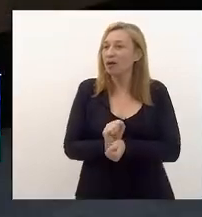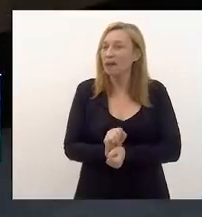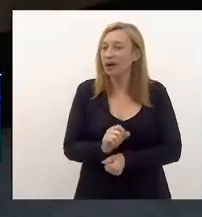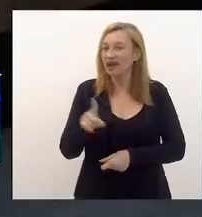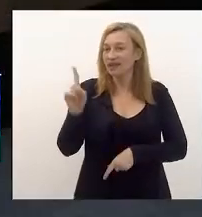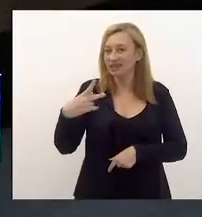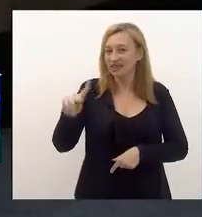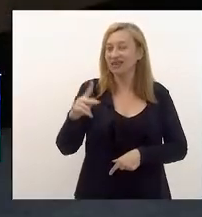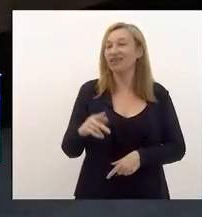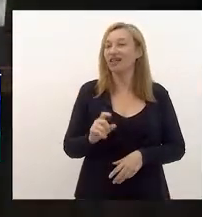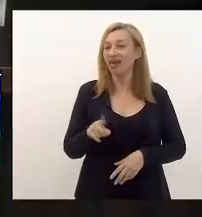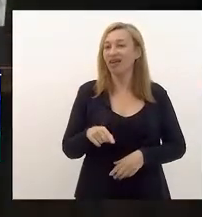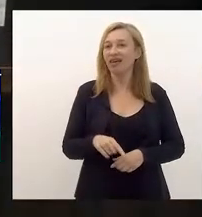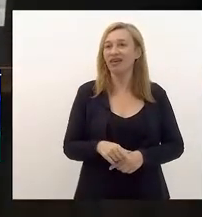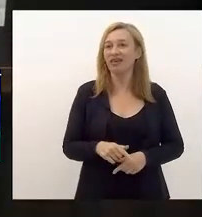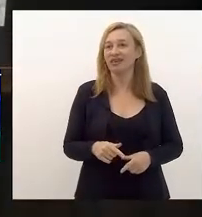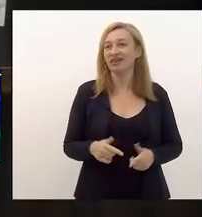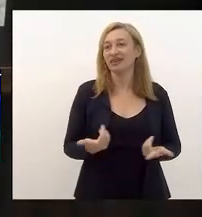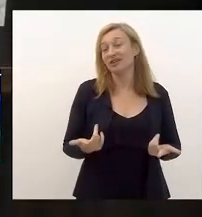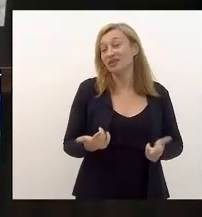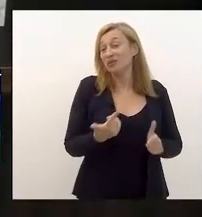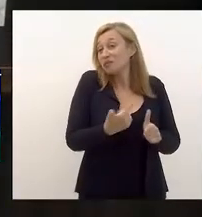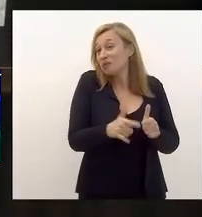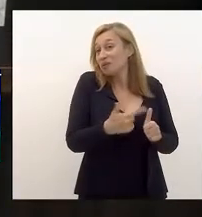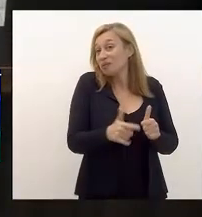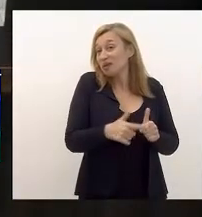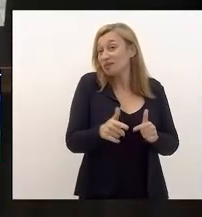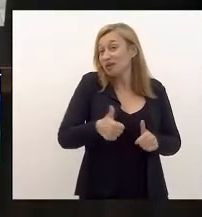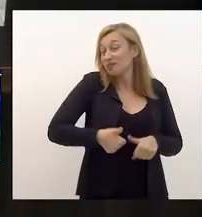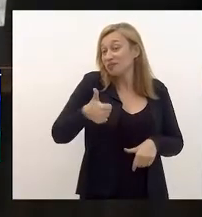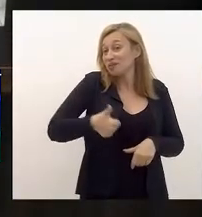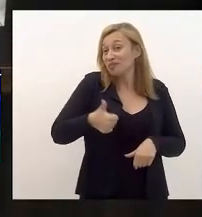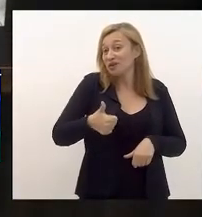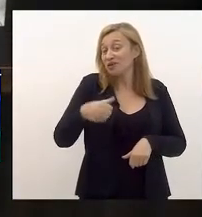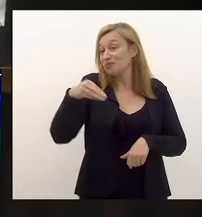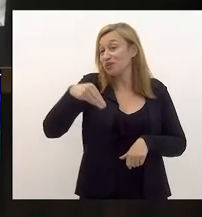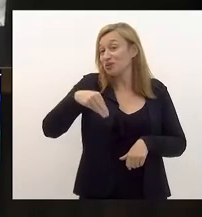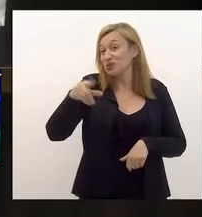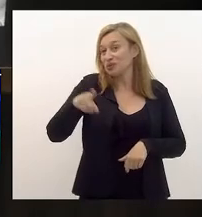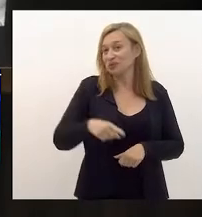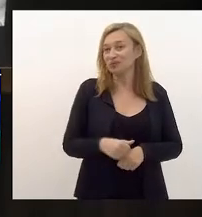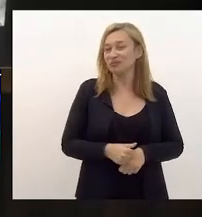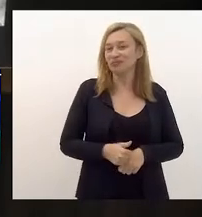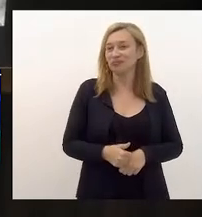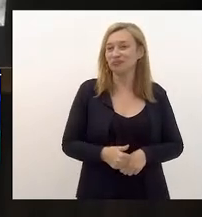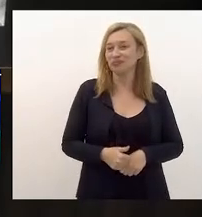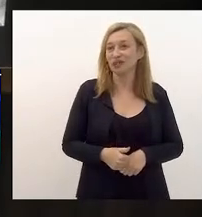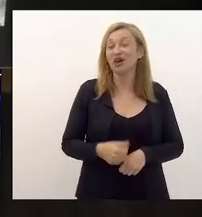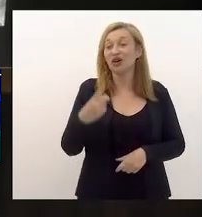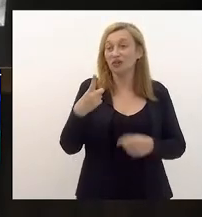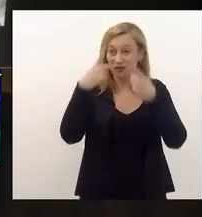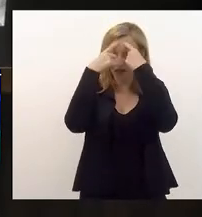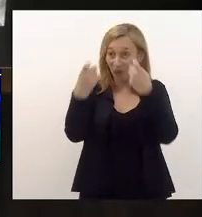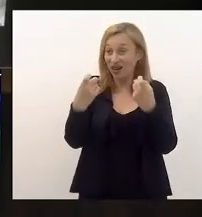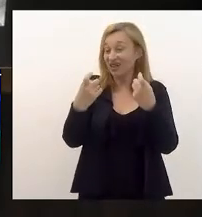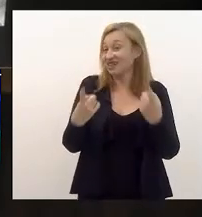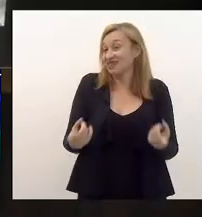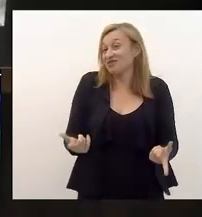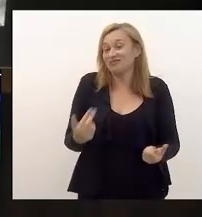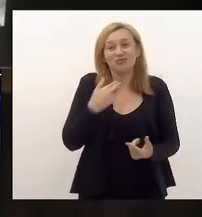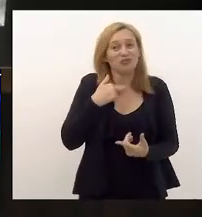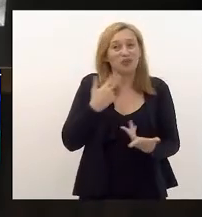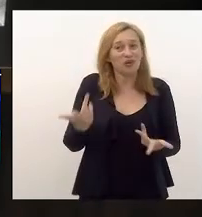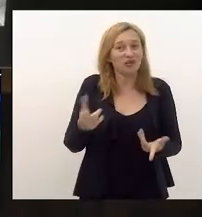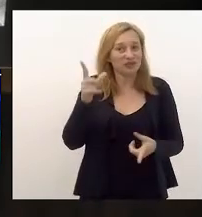É, tem que ser... O problema é que a violência começou logo nos primeiros minutos do Como é que é, presidente? Mas com quem? Violência, deputada